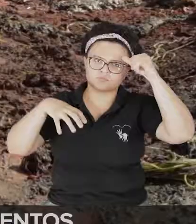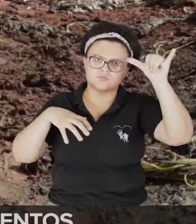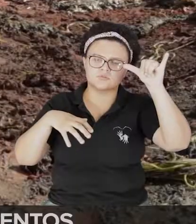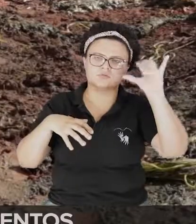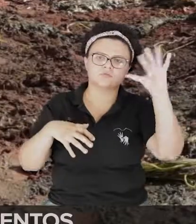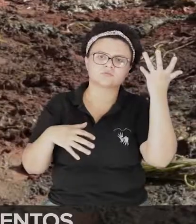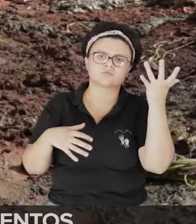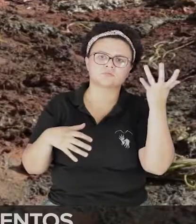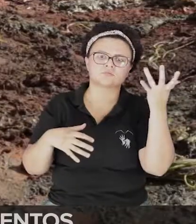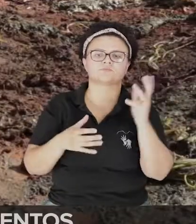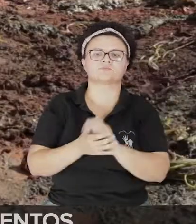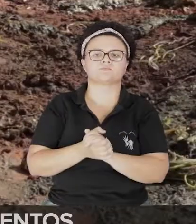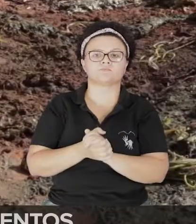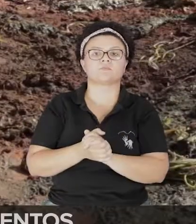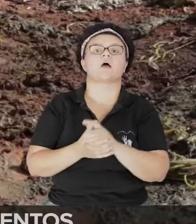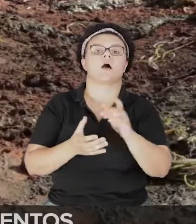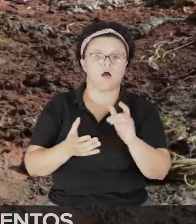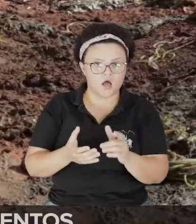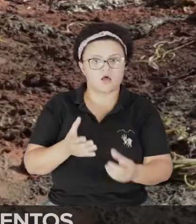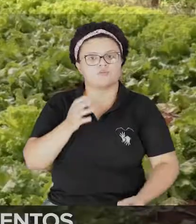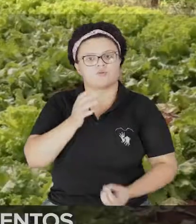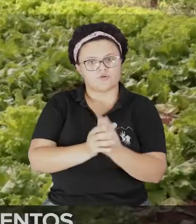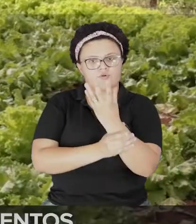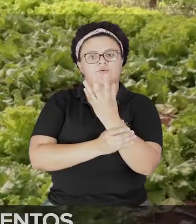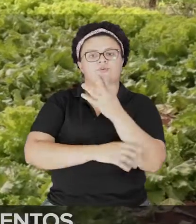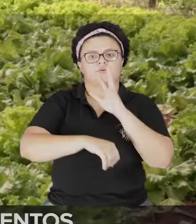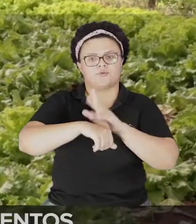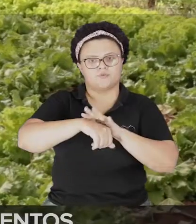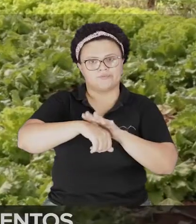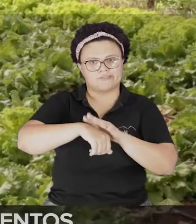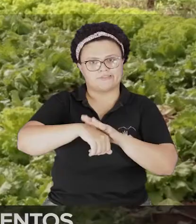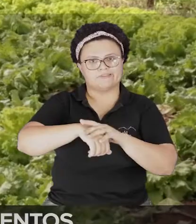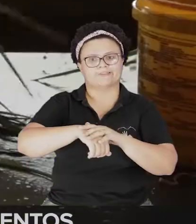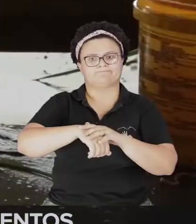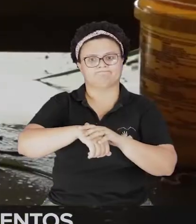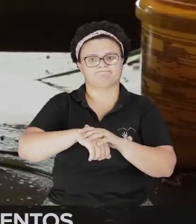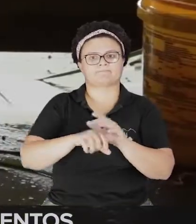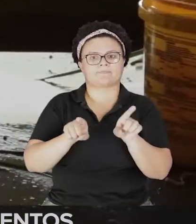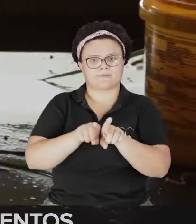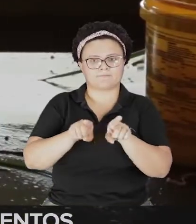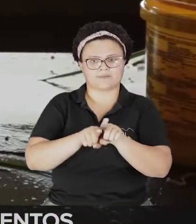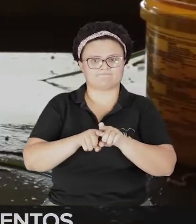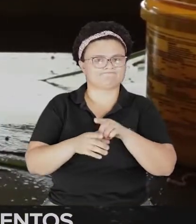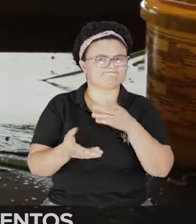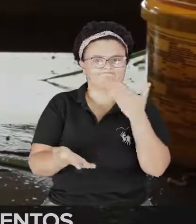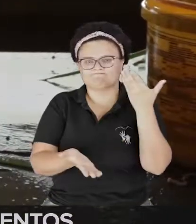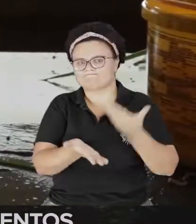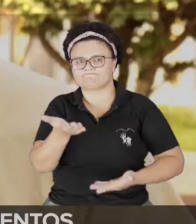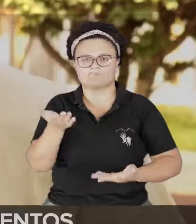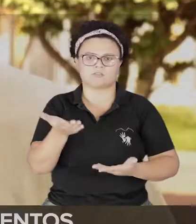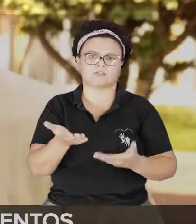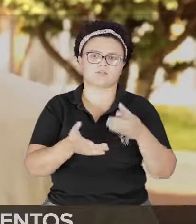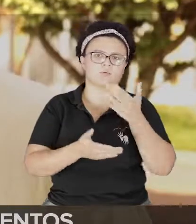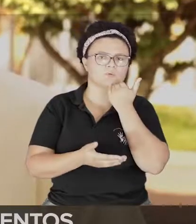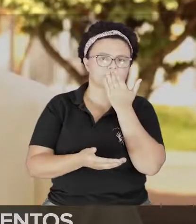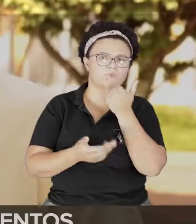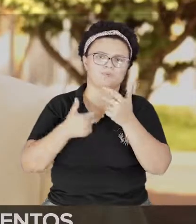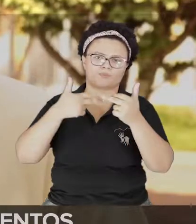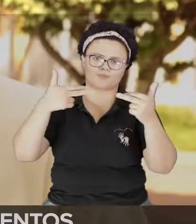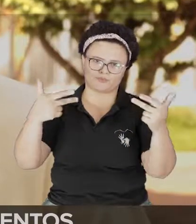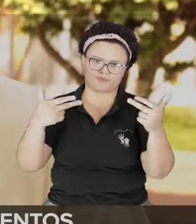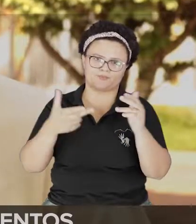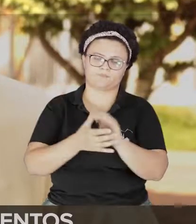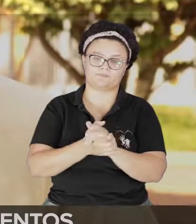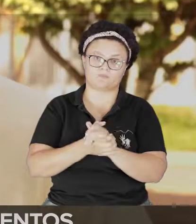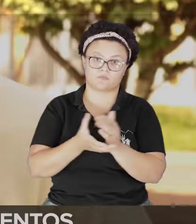que influenciou na aparição de doenças e pragas, causando a perda de alimentos específicos produzidos na região. Este ano,